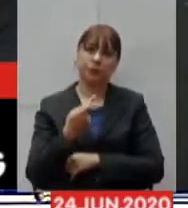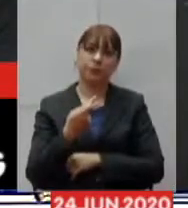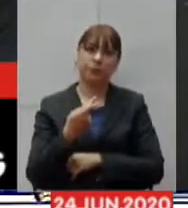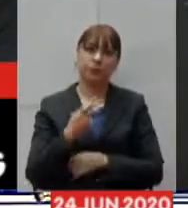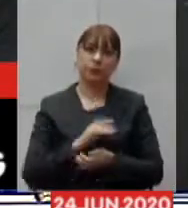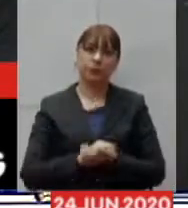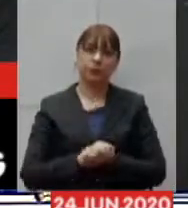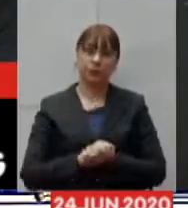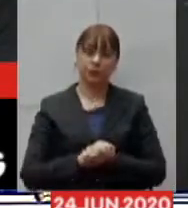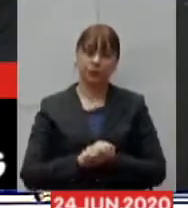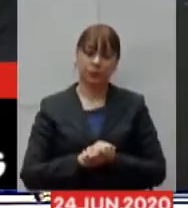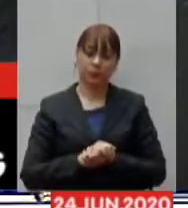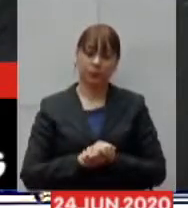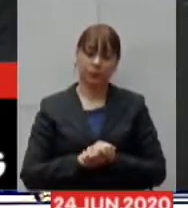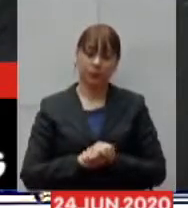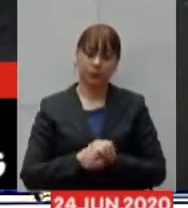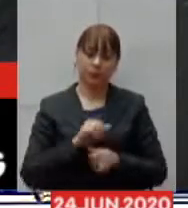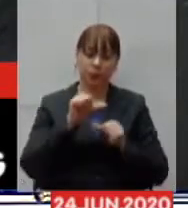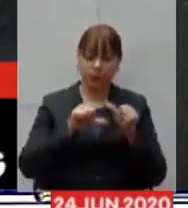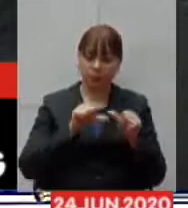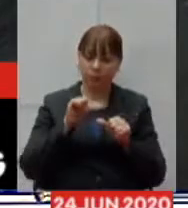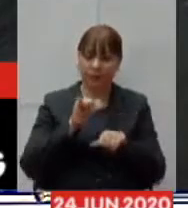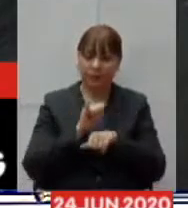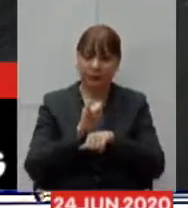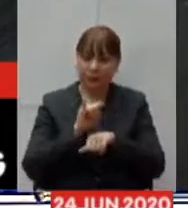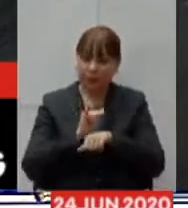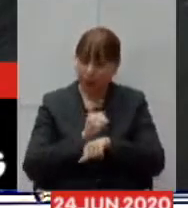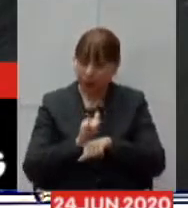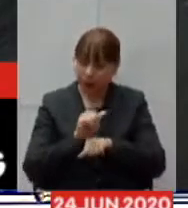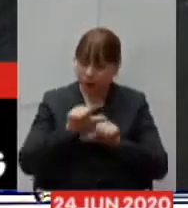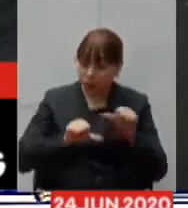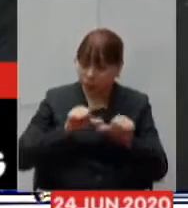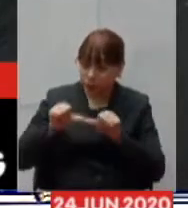toda essa mudança de estratégia aconteceu